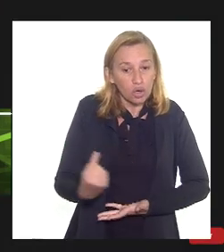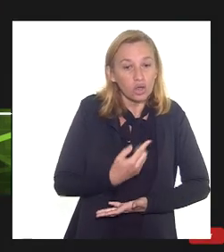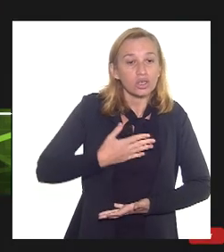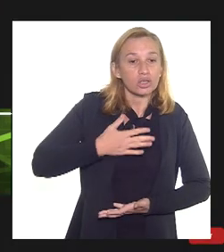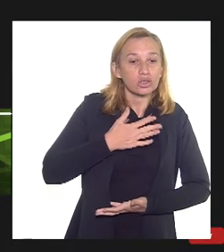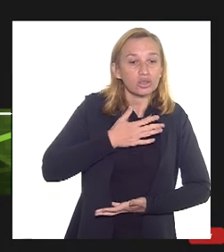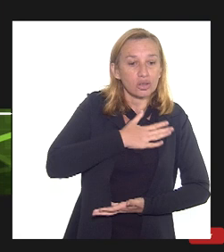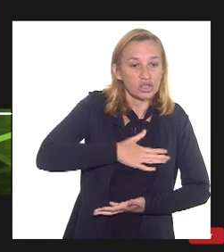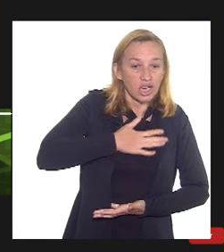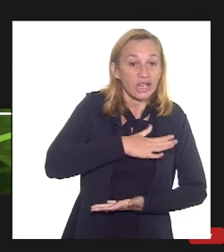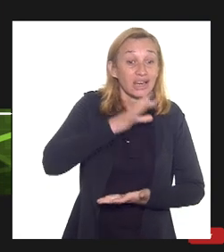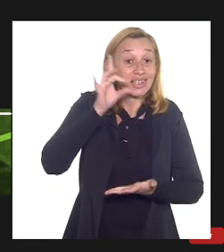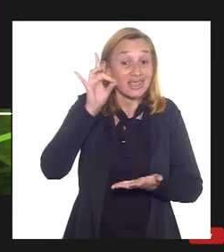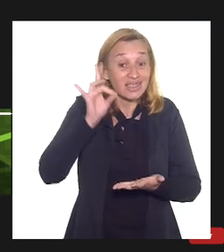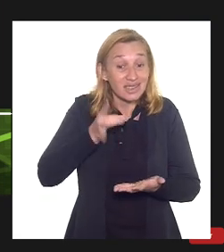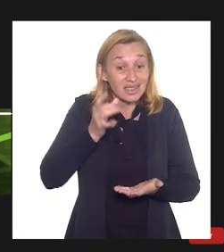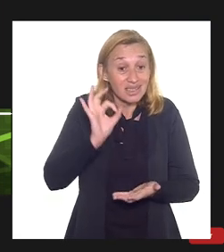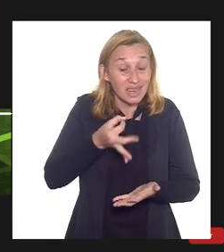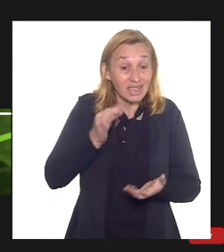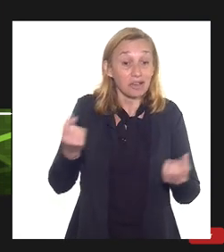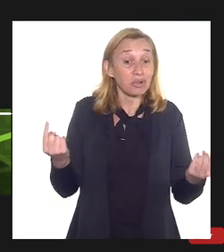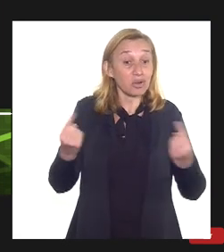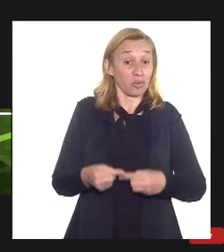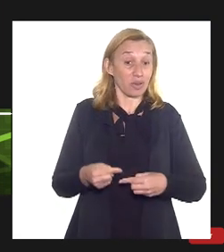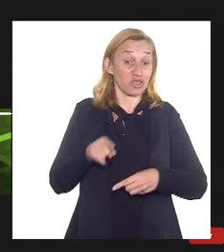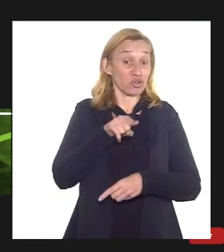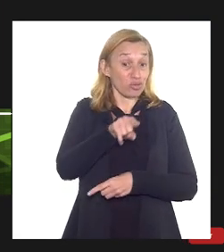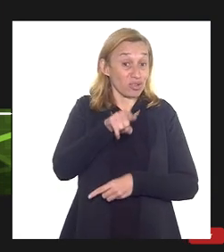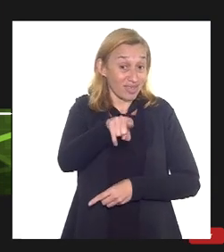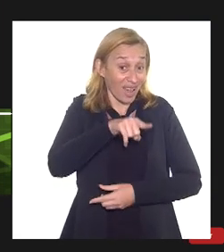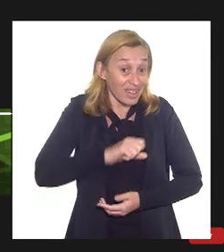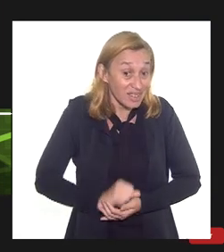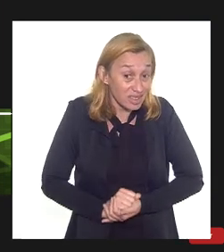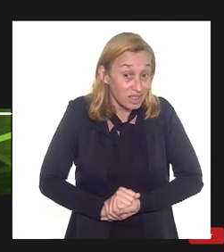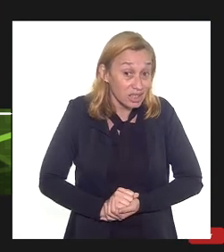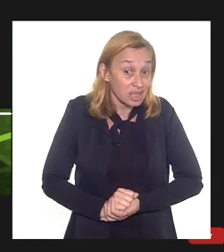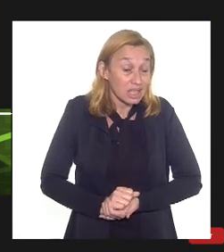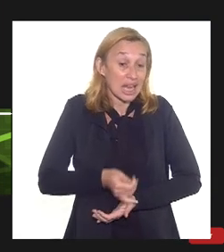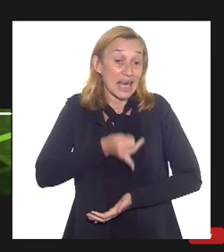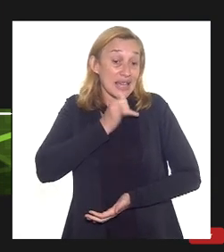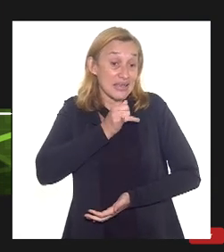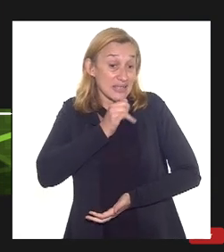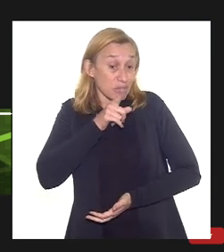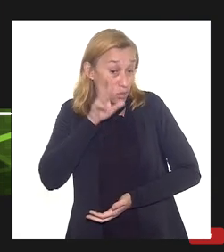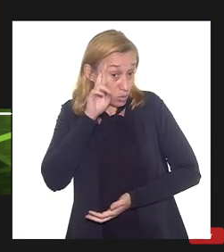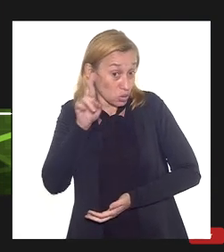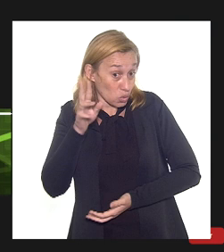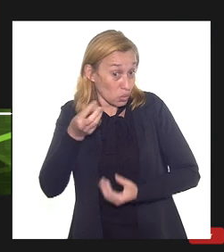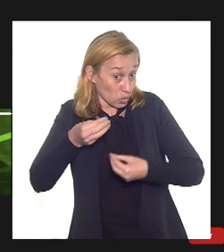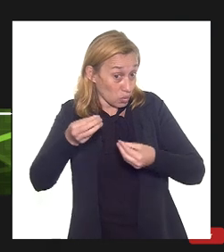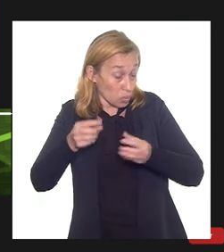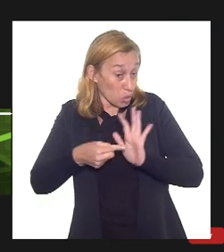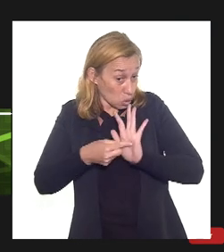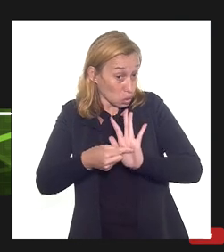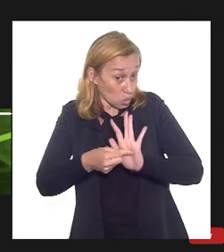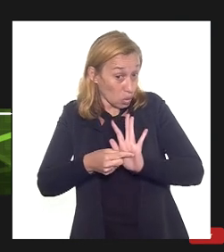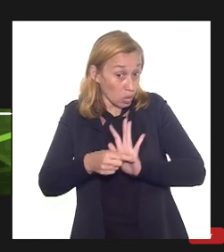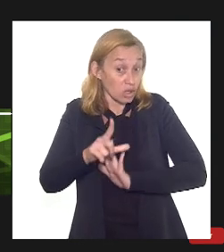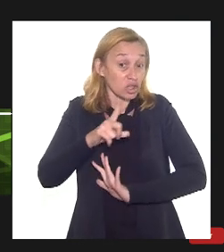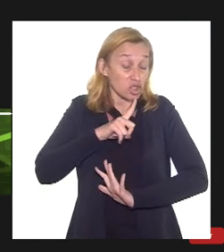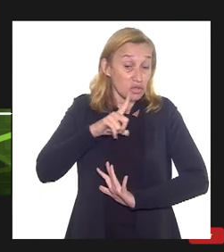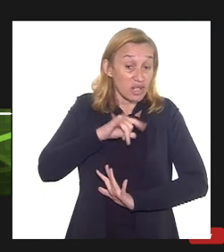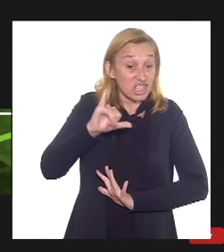exatamente que ocorresse isso e o senhor por exemplo naquele exemplo que o senhor deu o senhor estivesse